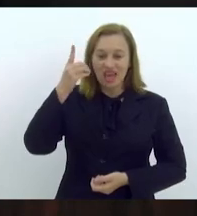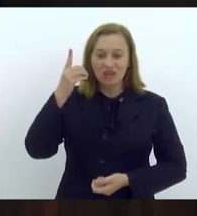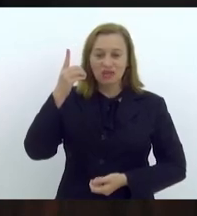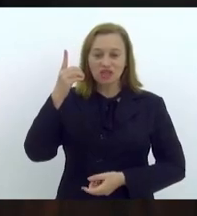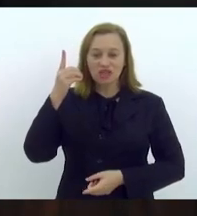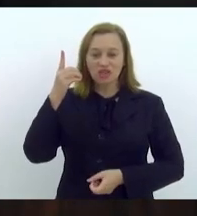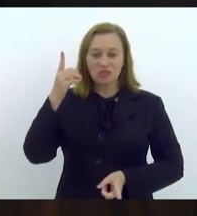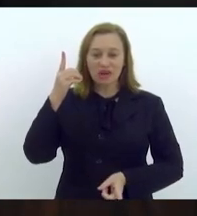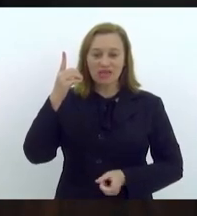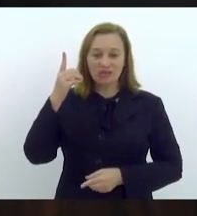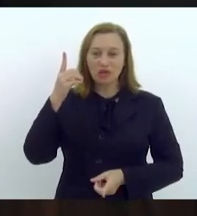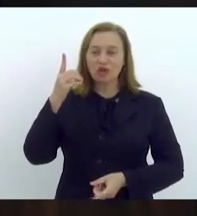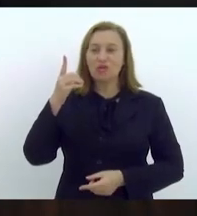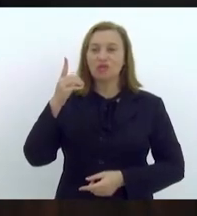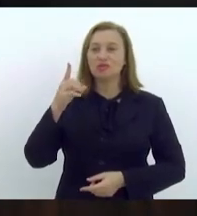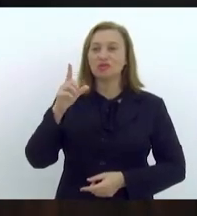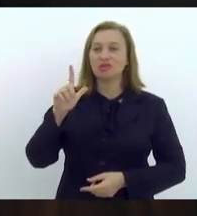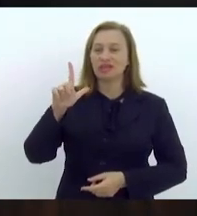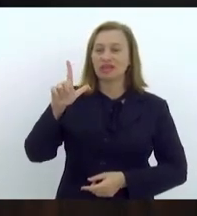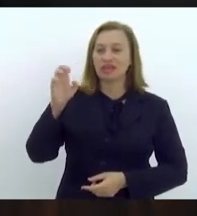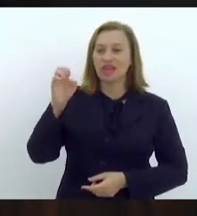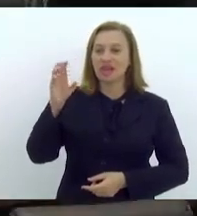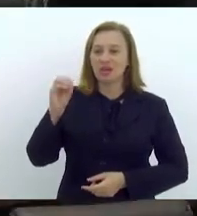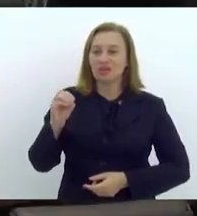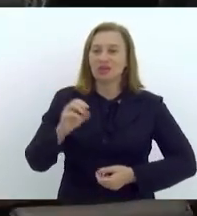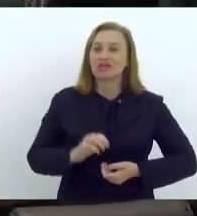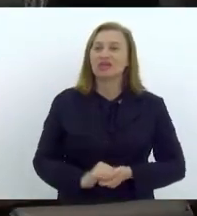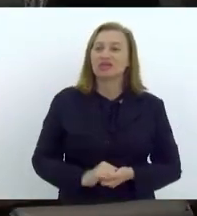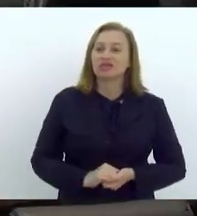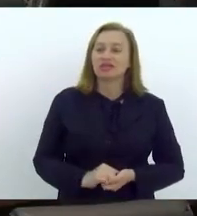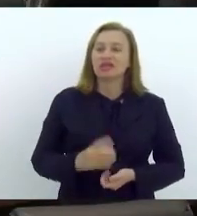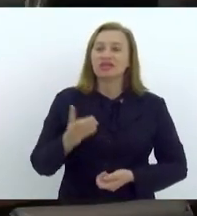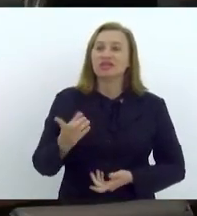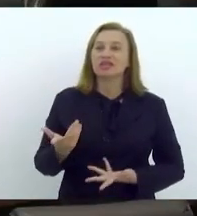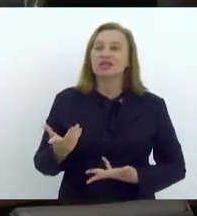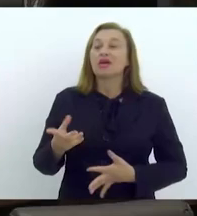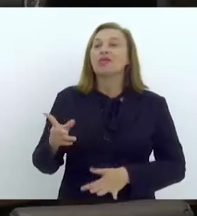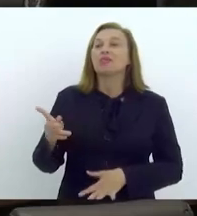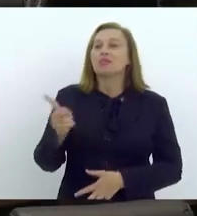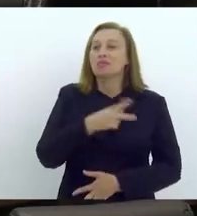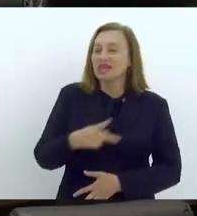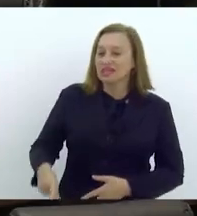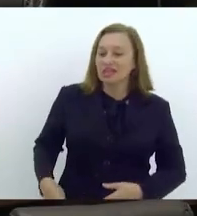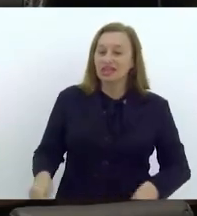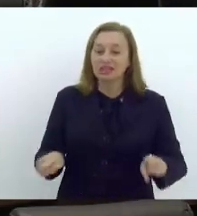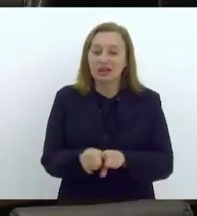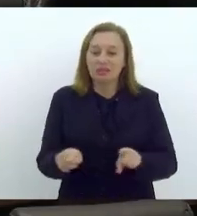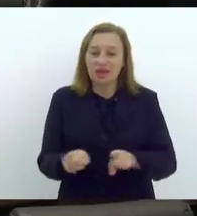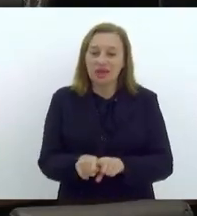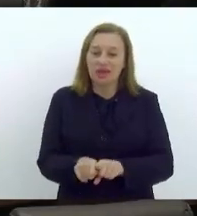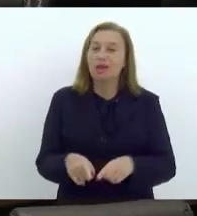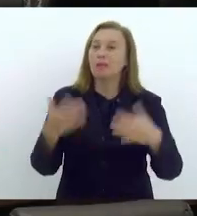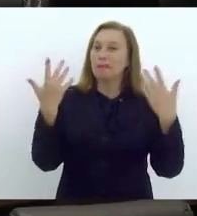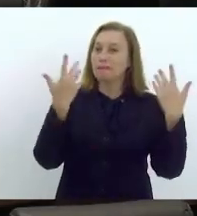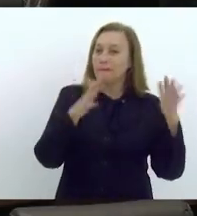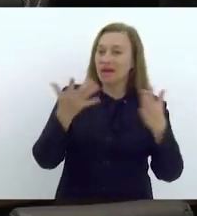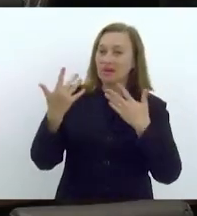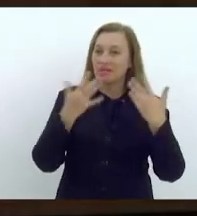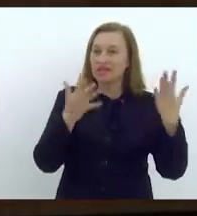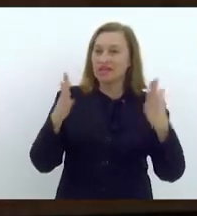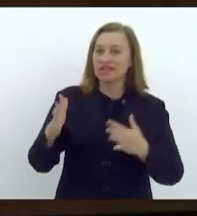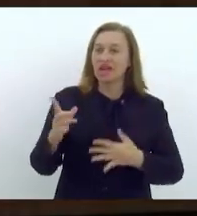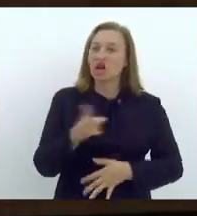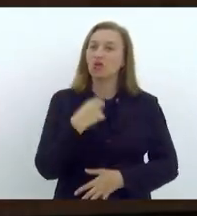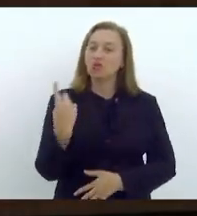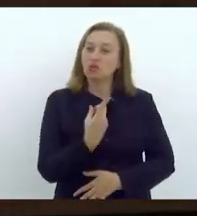discutir. Pode discutir. Por favor. Presidente Bacelar, também quero aqui parabenizar o nosso